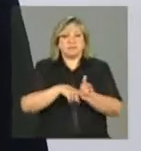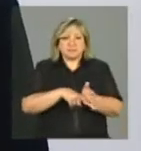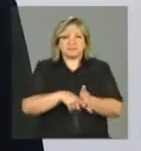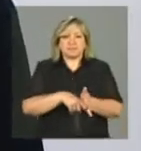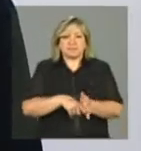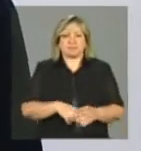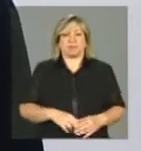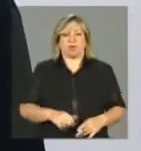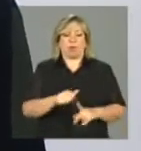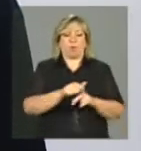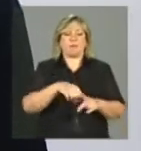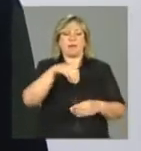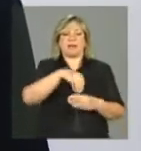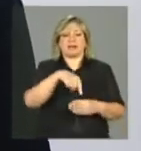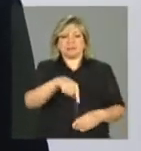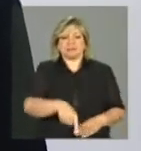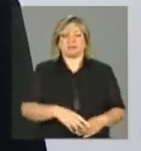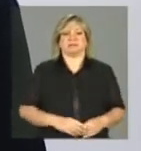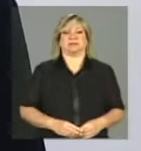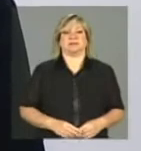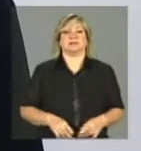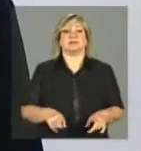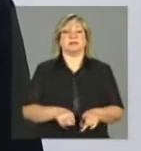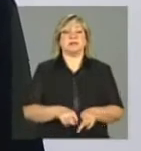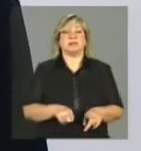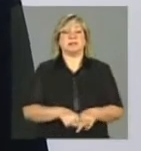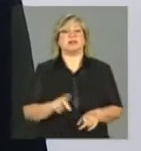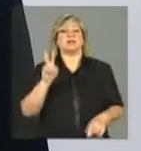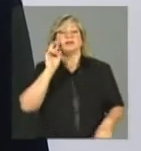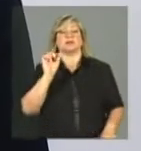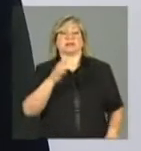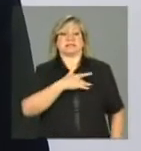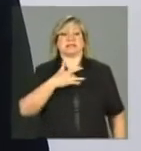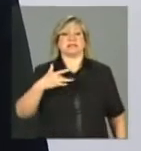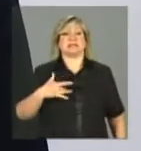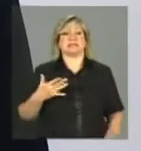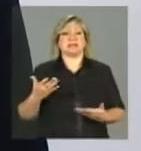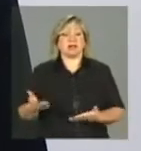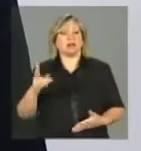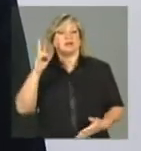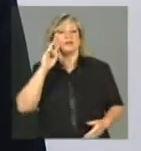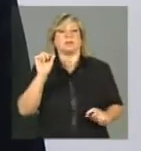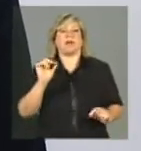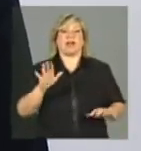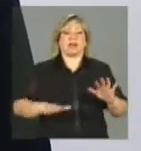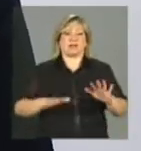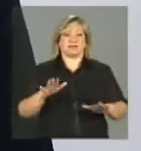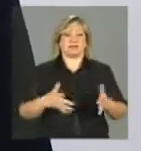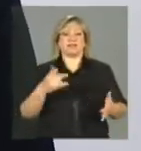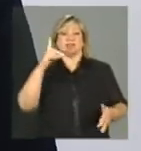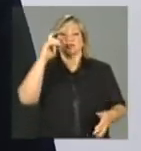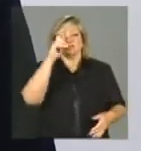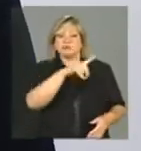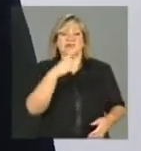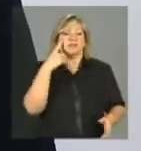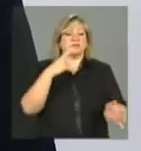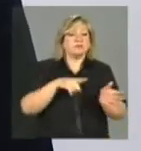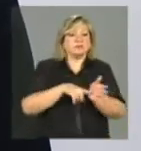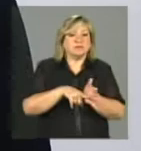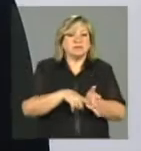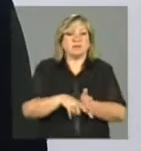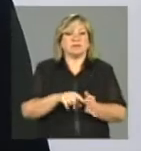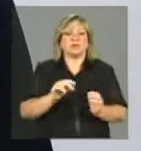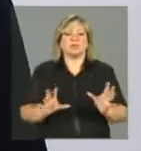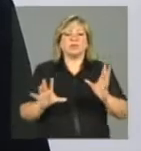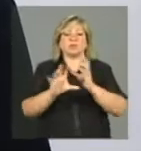no mês, durante o mês. A saúde, devido ao seu, a dificuldade de processamento, vejam, são, é um